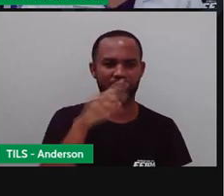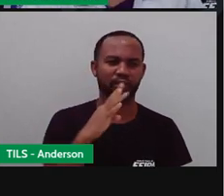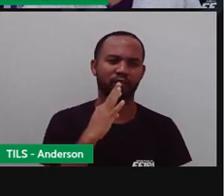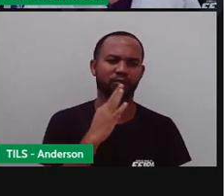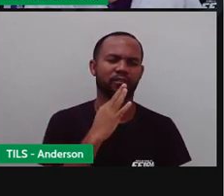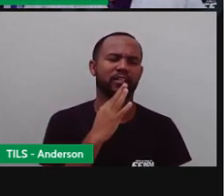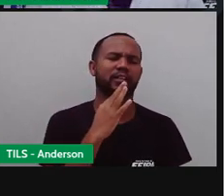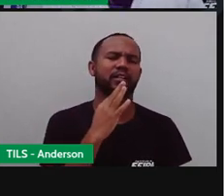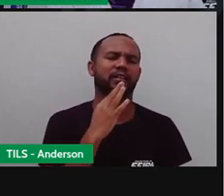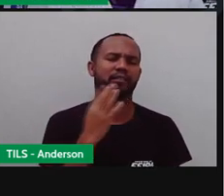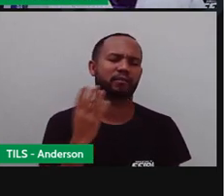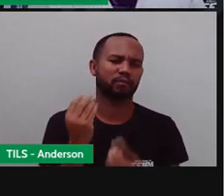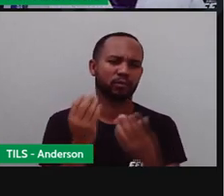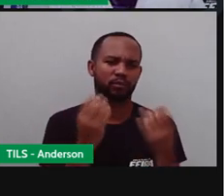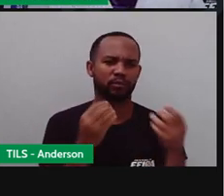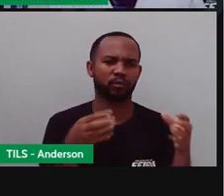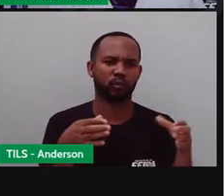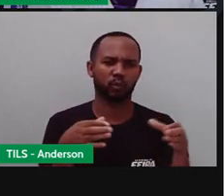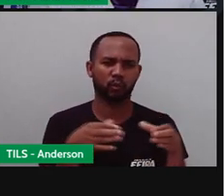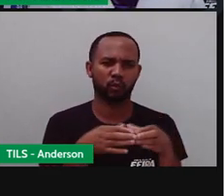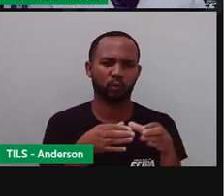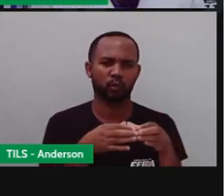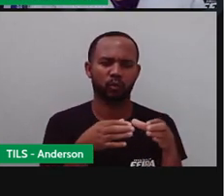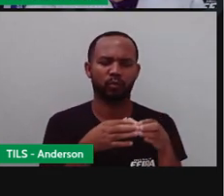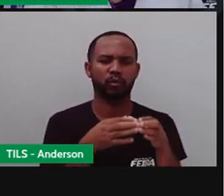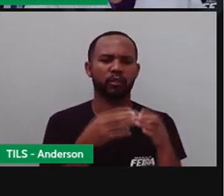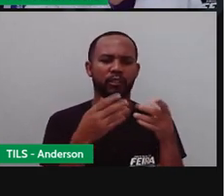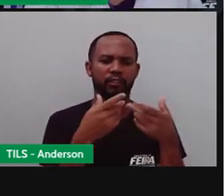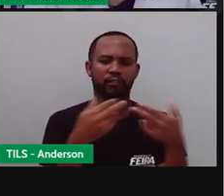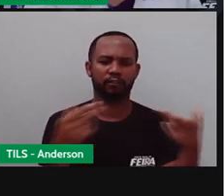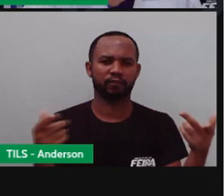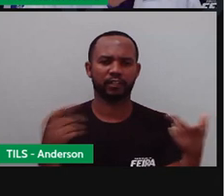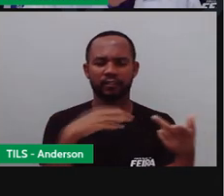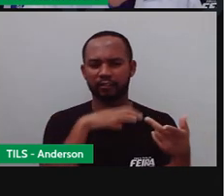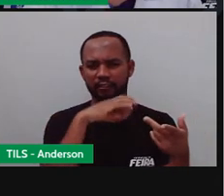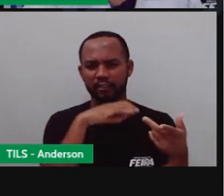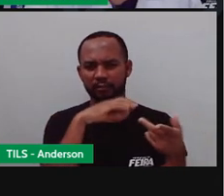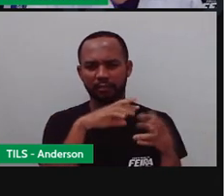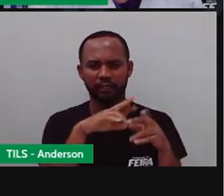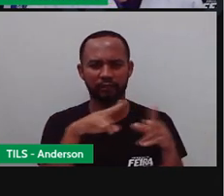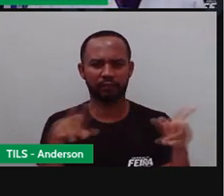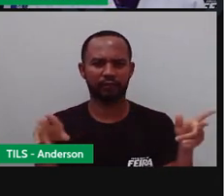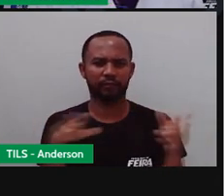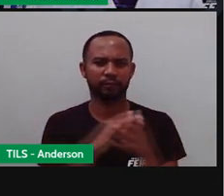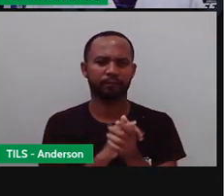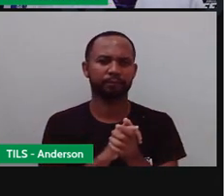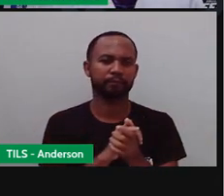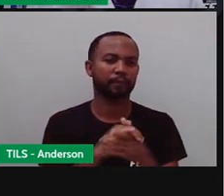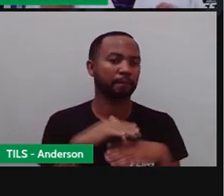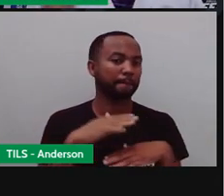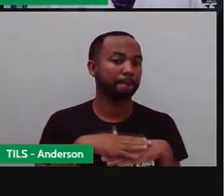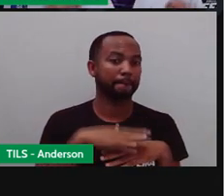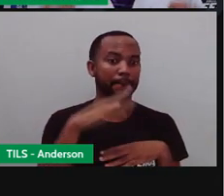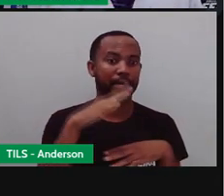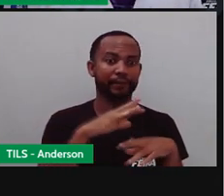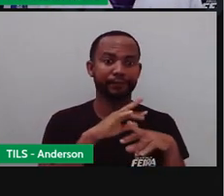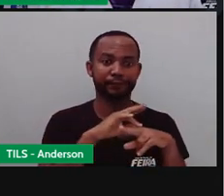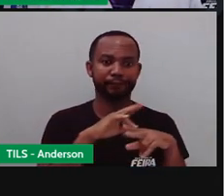muito bem. São um grupo com maior diversidade entre os animais. Você acredita nisso? Pois é, maior